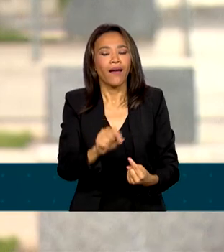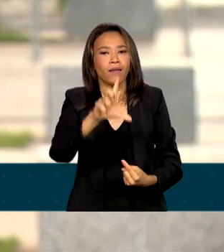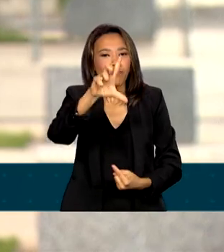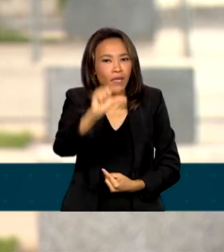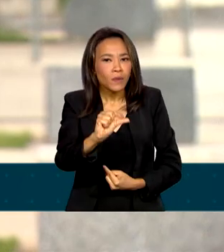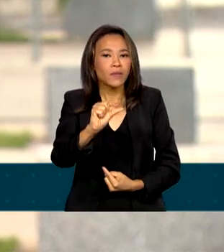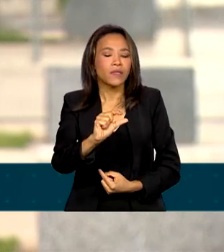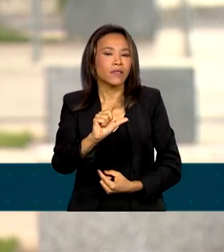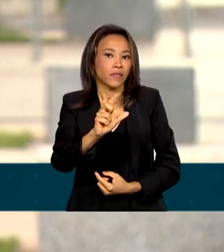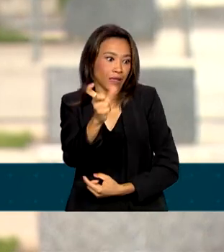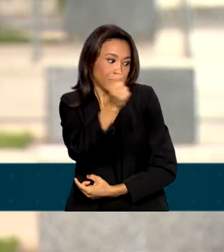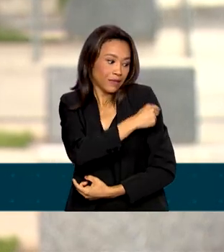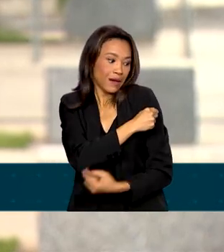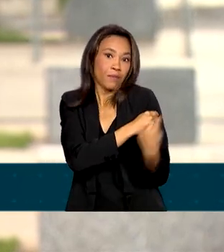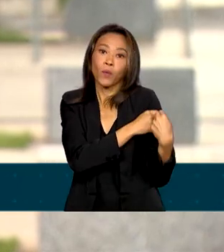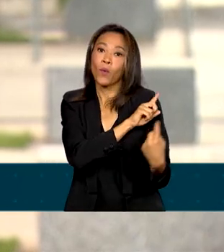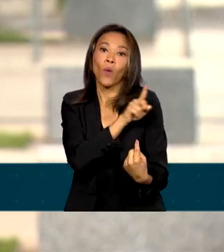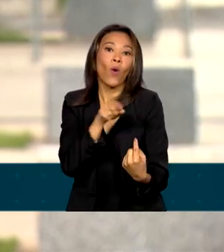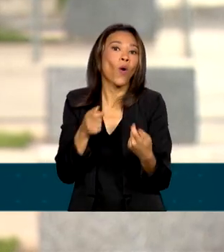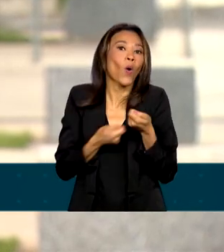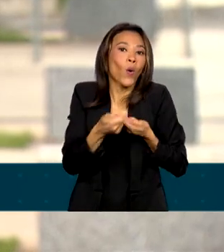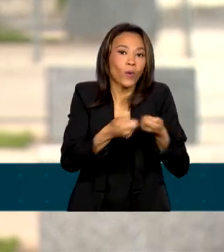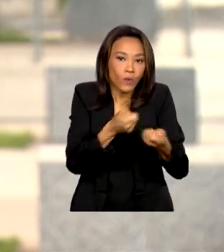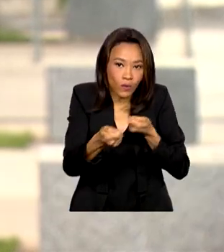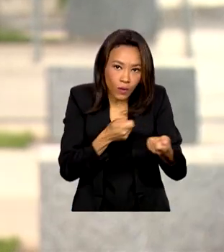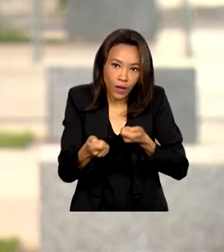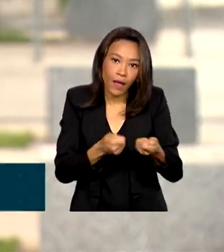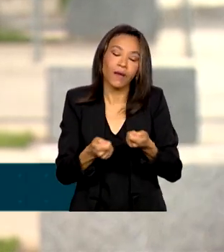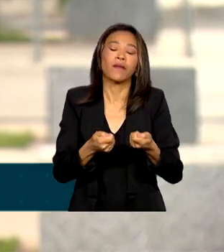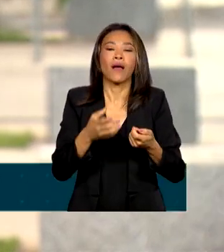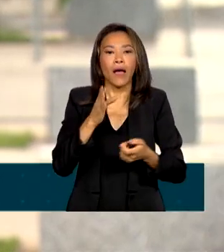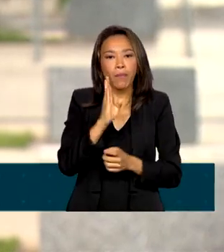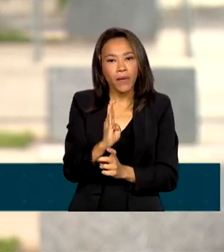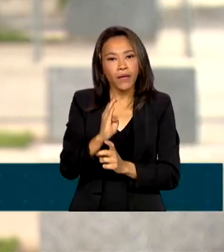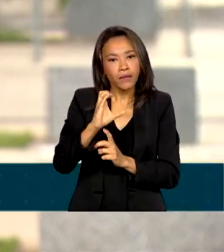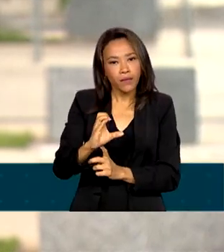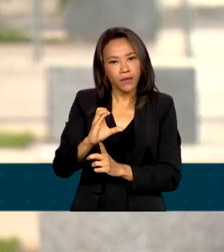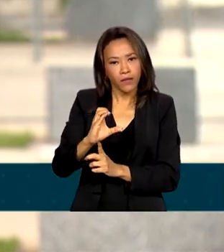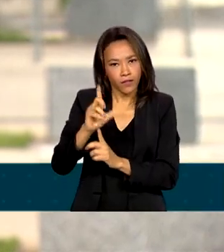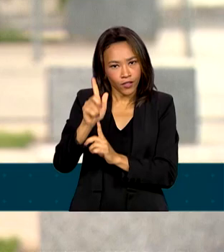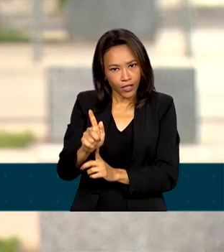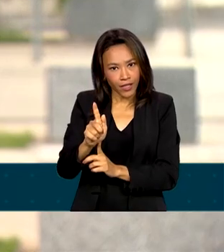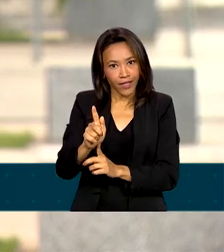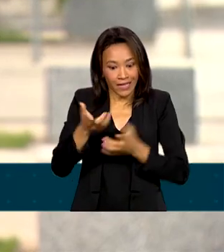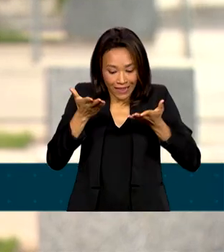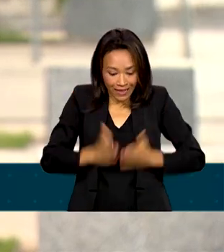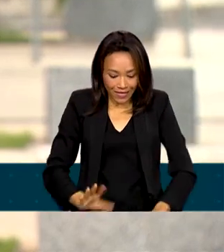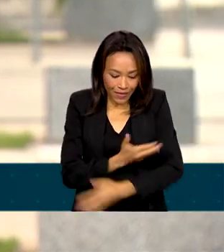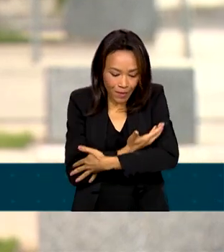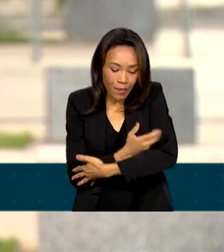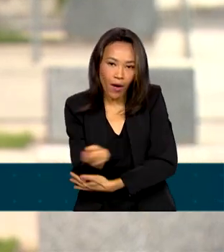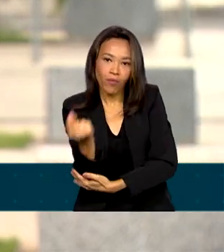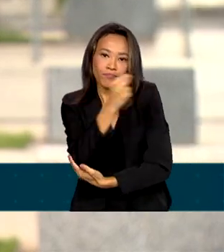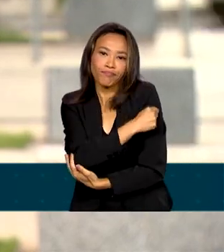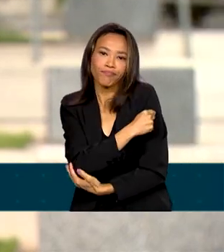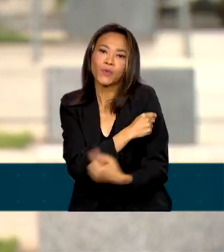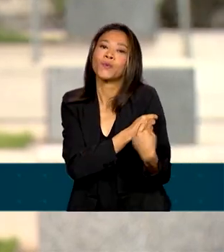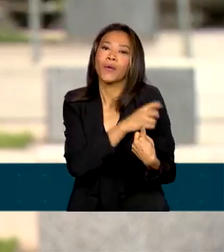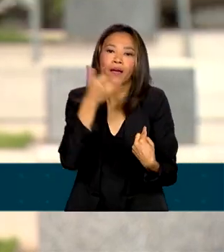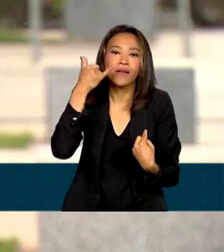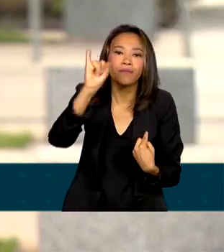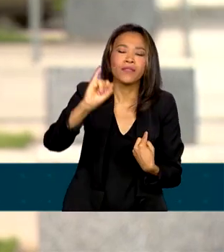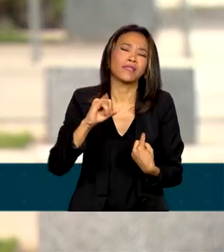desafios para o controle da tuberculose. A vacina BCG, aplicada logo após o nascimento, previne com